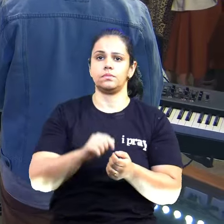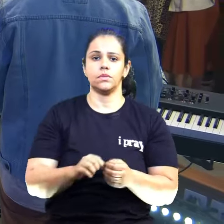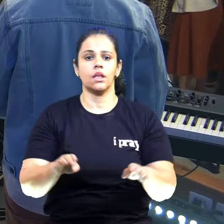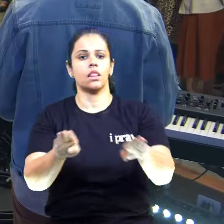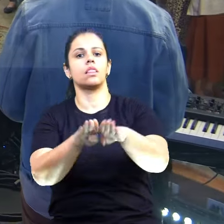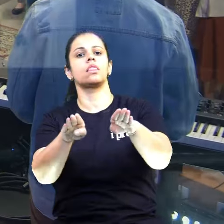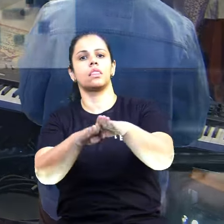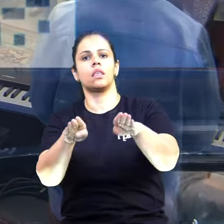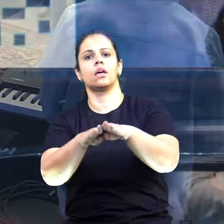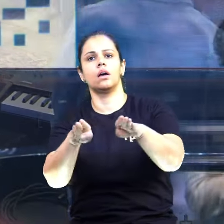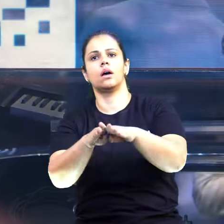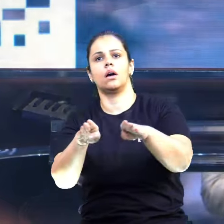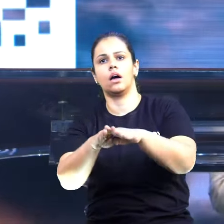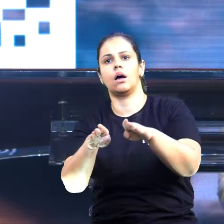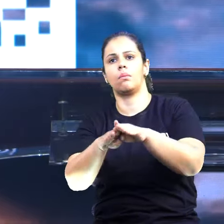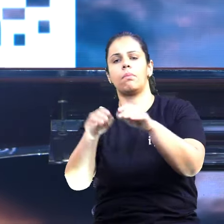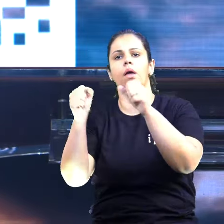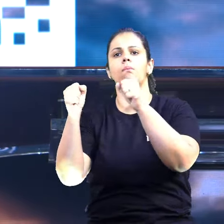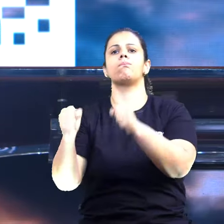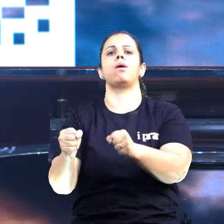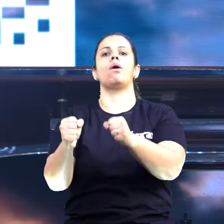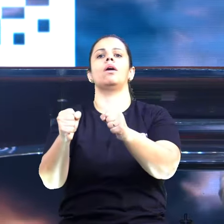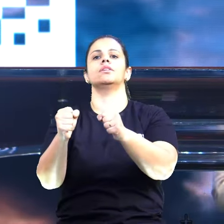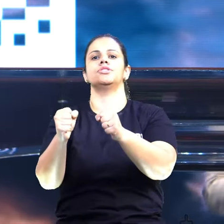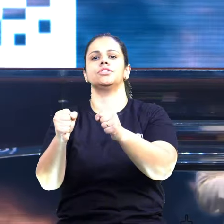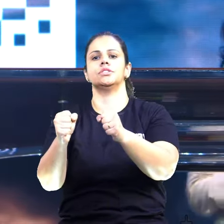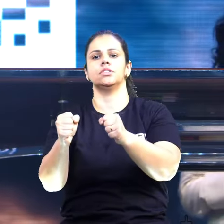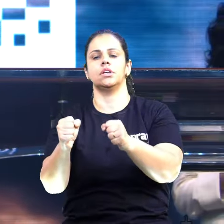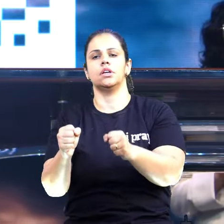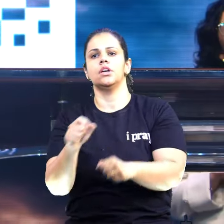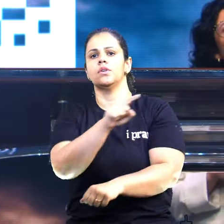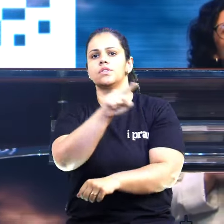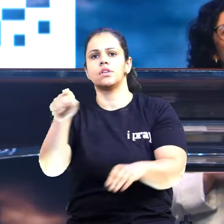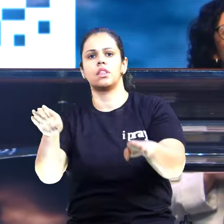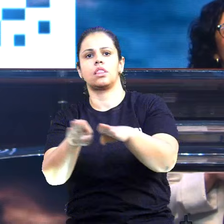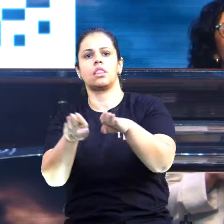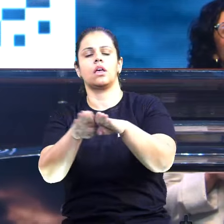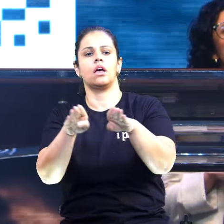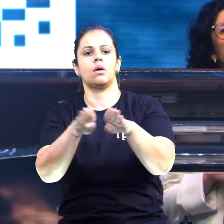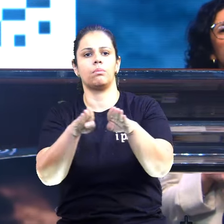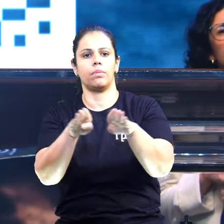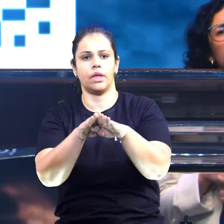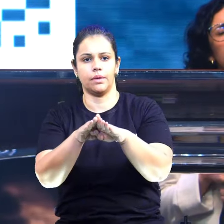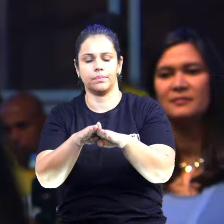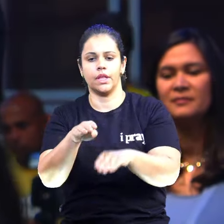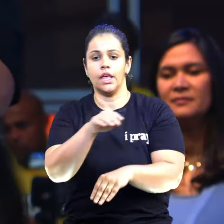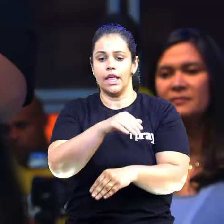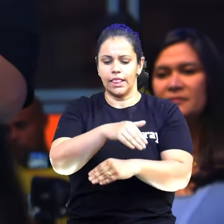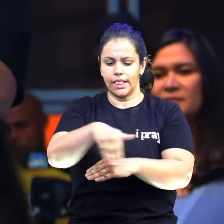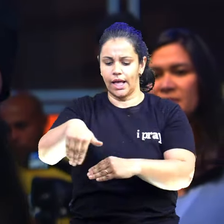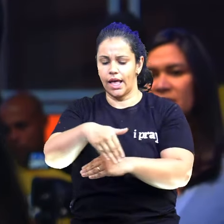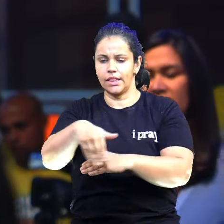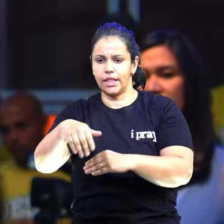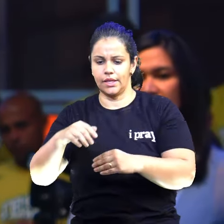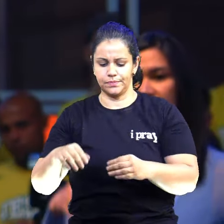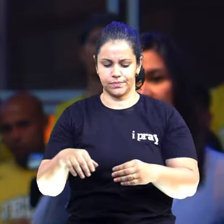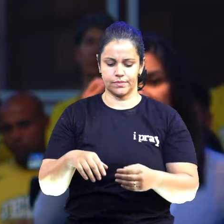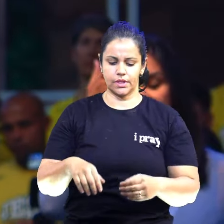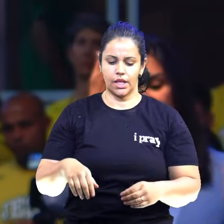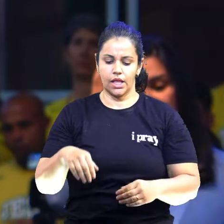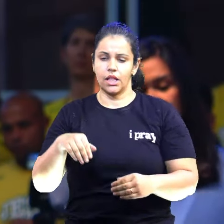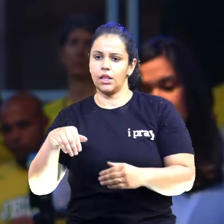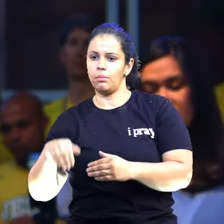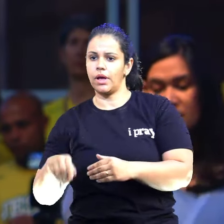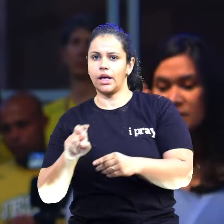também faz parte desse mesmo desafio, por isso, na sua frente, preste atenção, na sua frente, tem um papel escrito